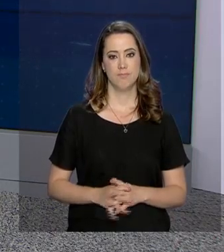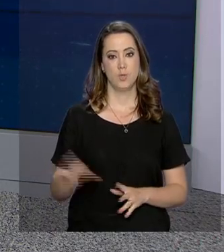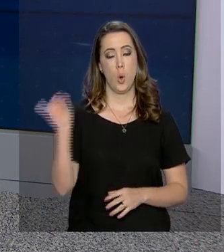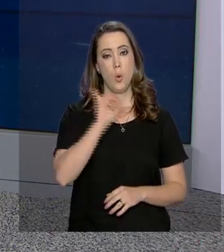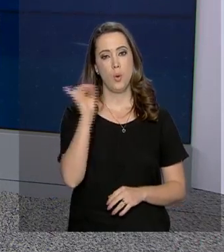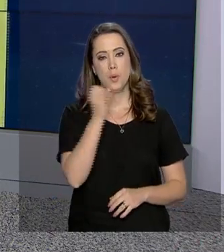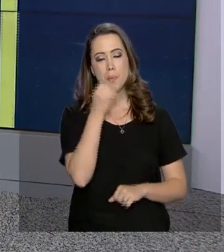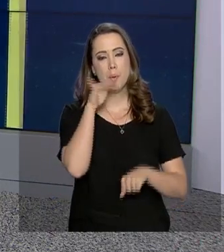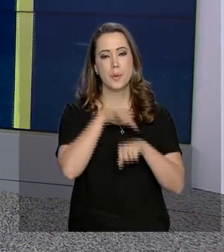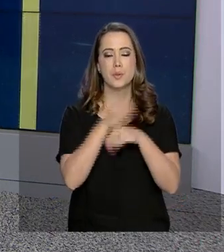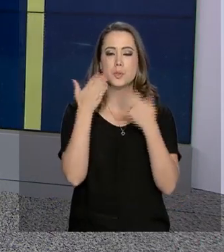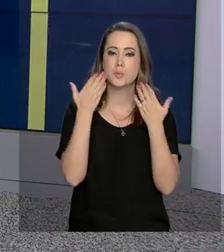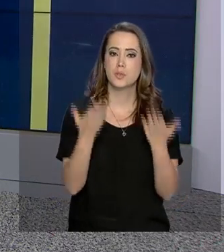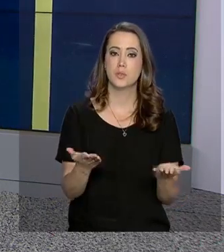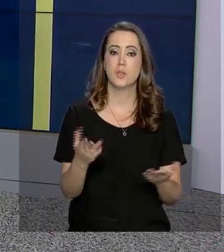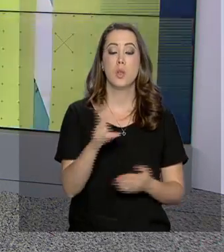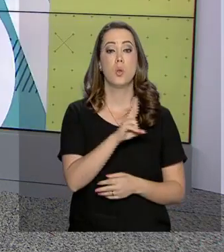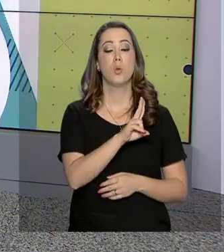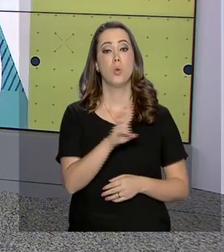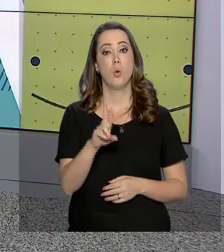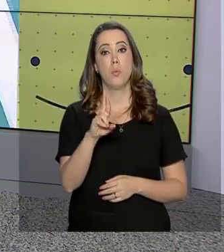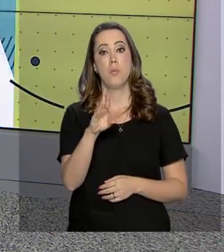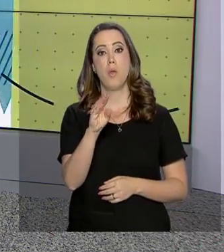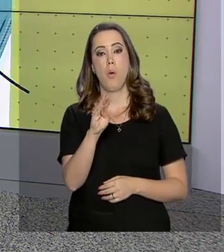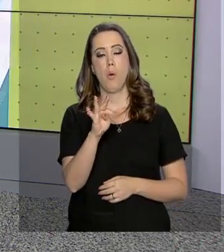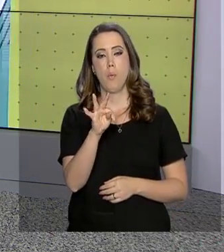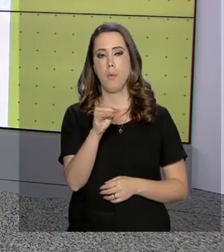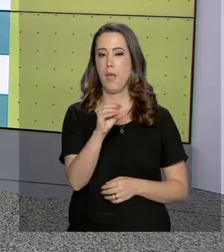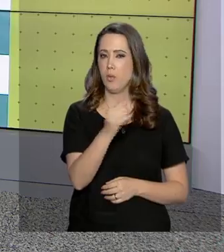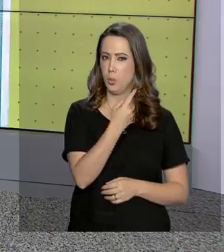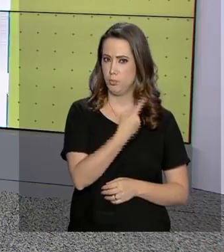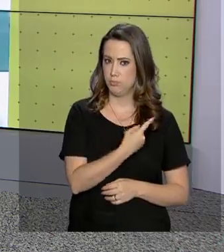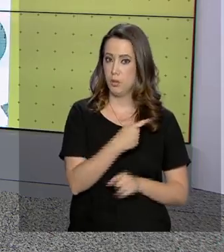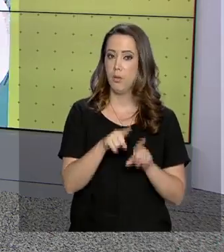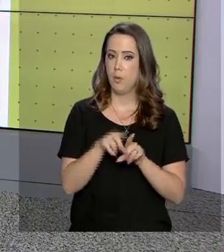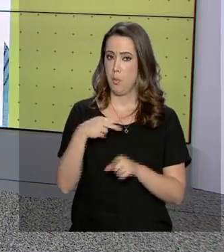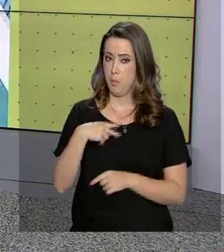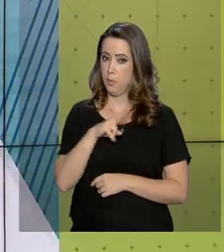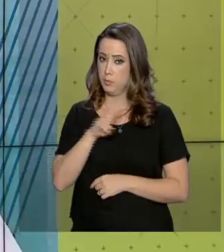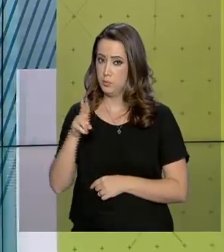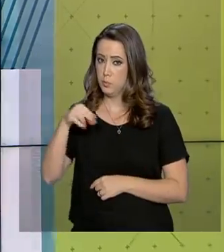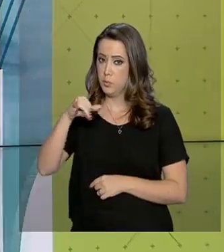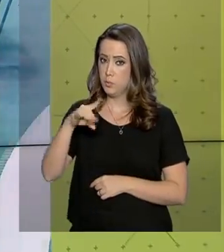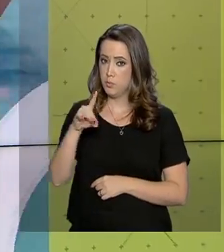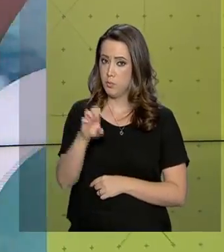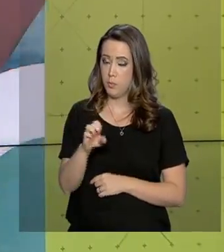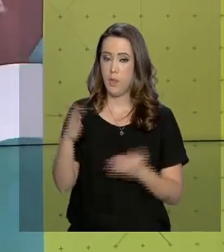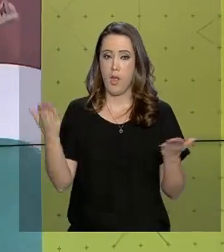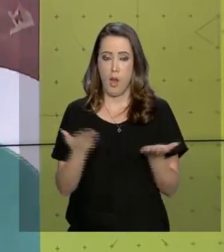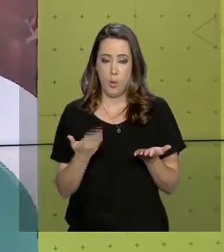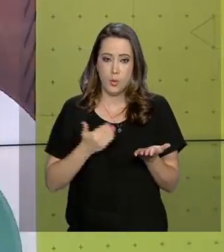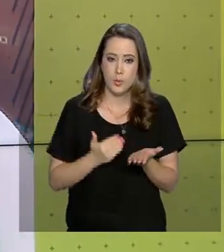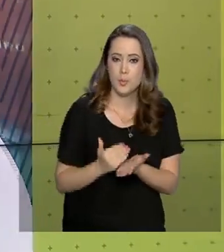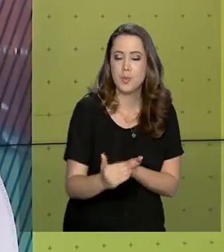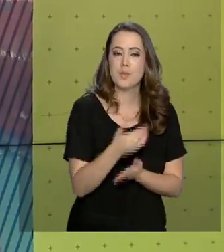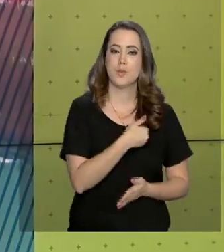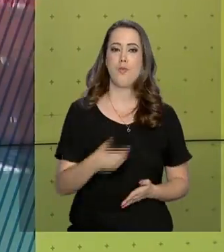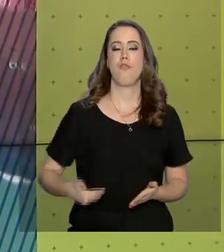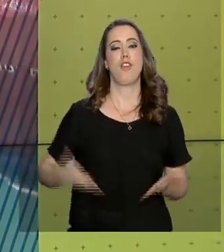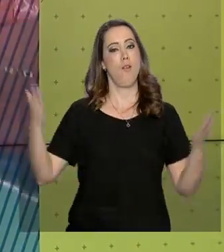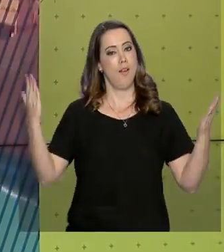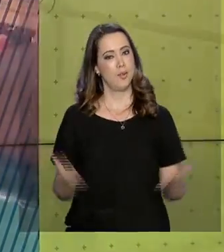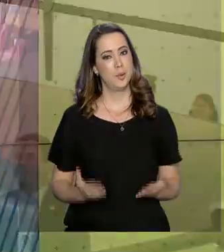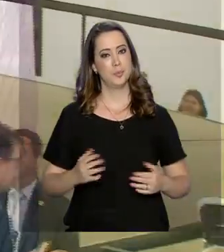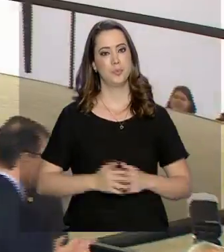Olá, boa noite para você. Eu sou Roberto Camargo e está no ar o Governo Agora. O governo Bolsonaro completou 100